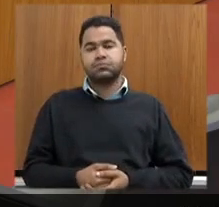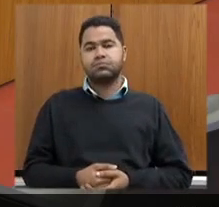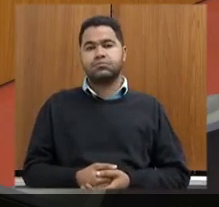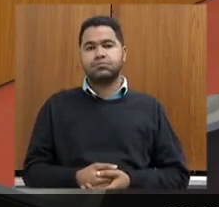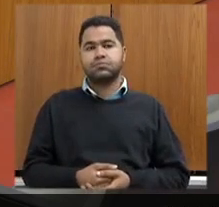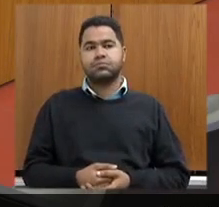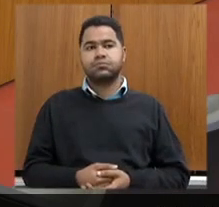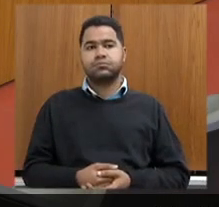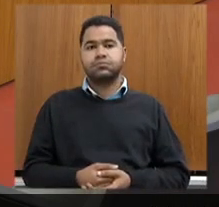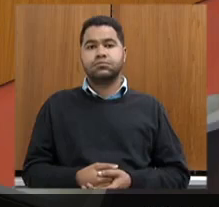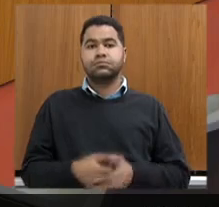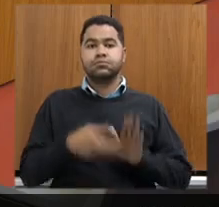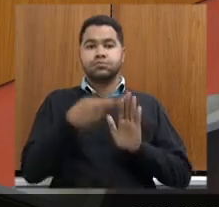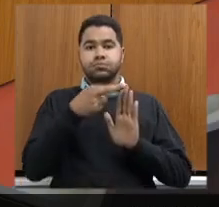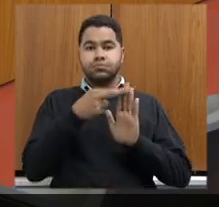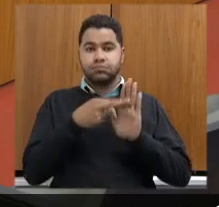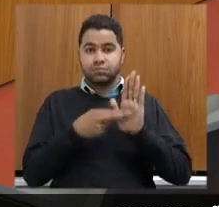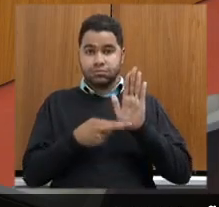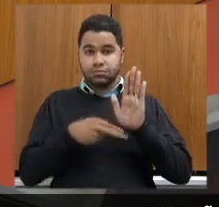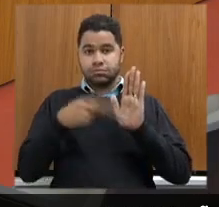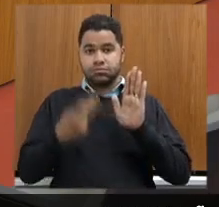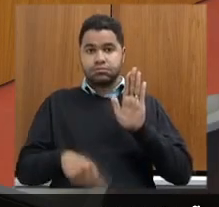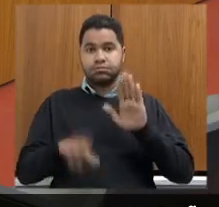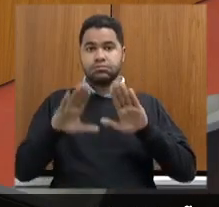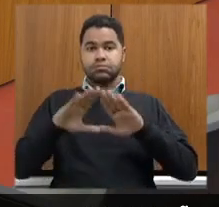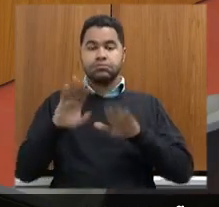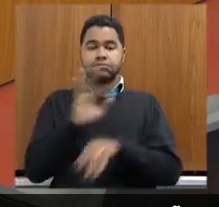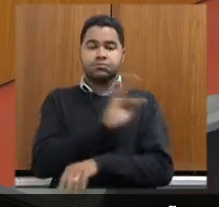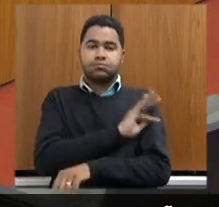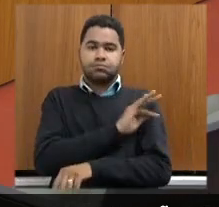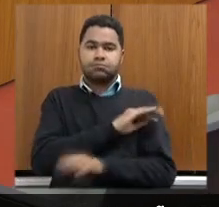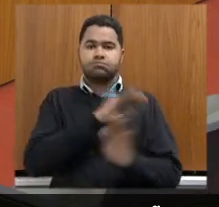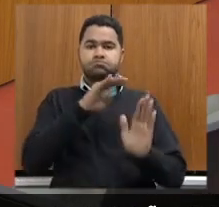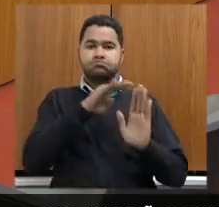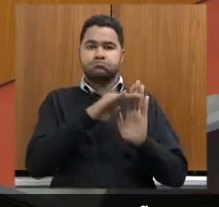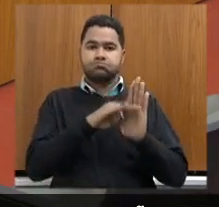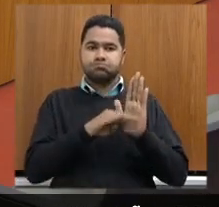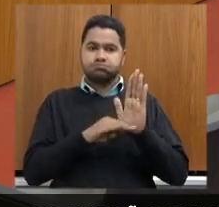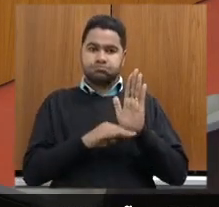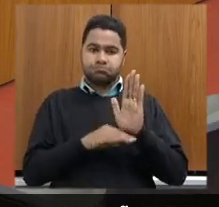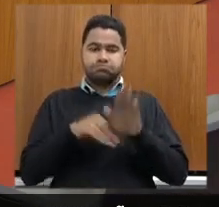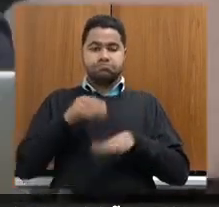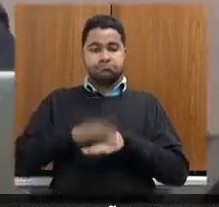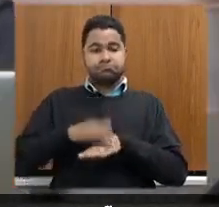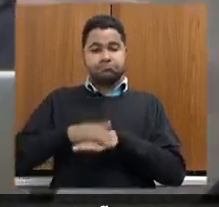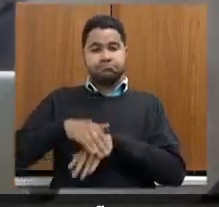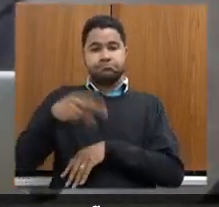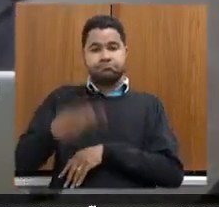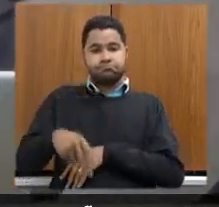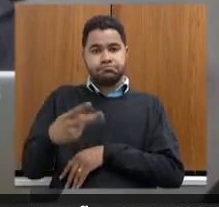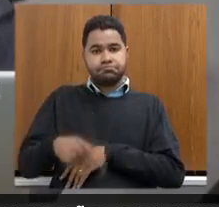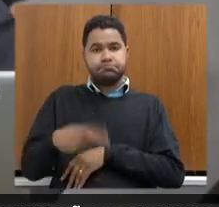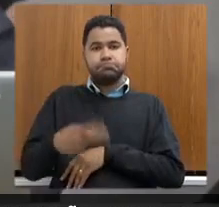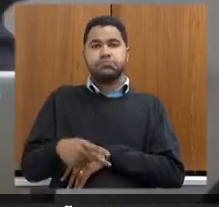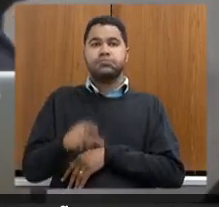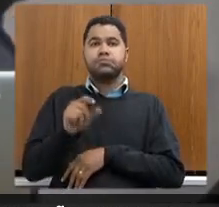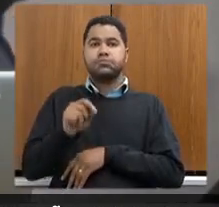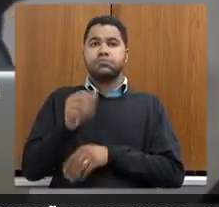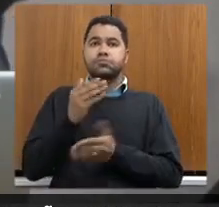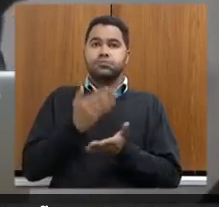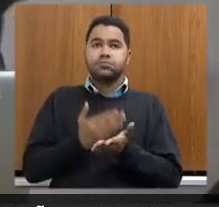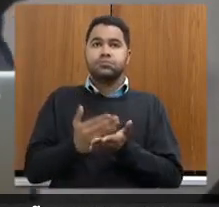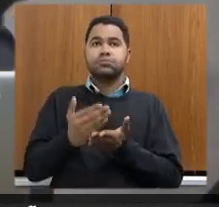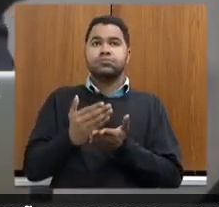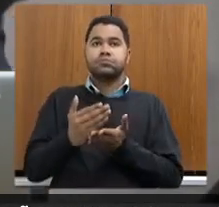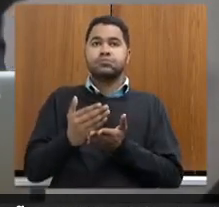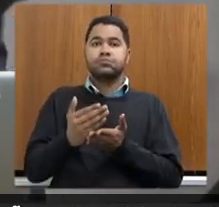As regras do Assembleia Fiscaliza, definidas pela Assembleia, serão, inicialmente,